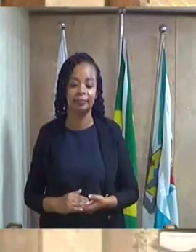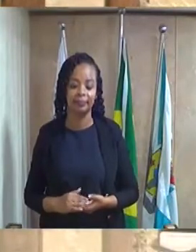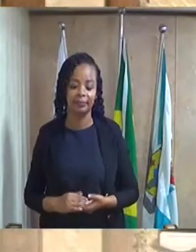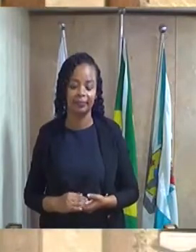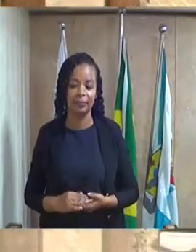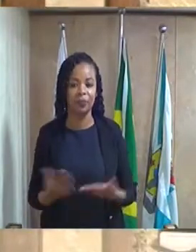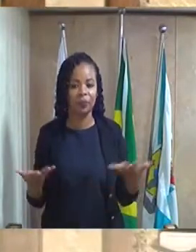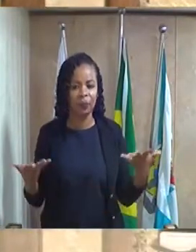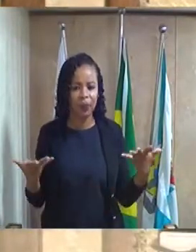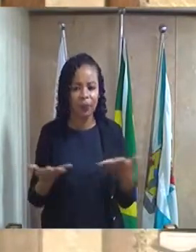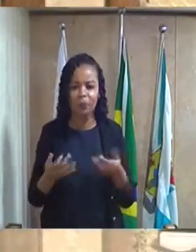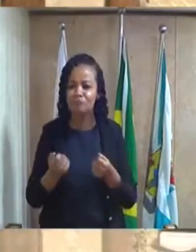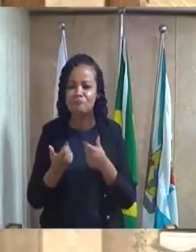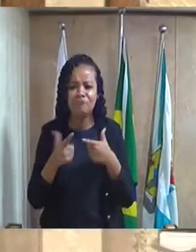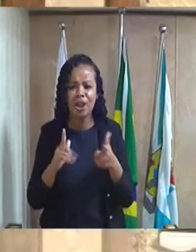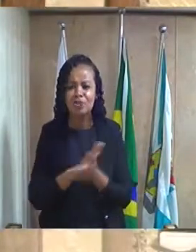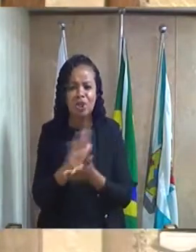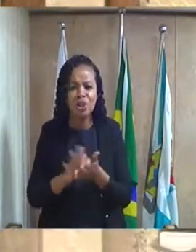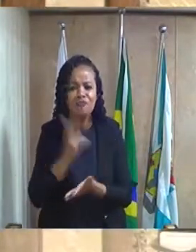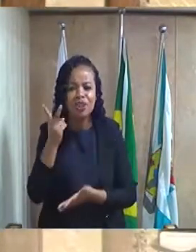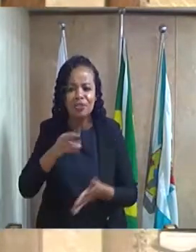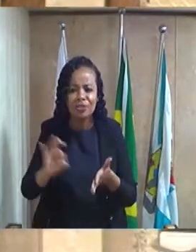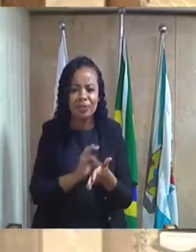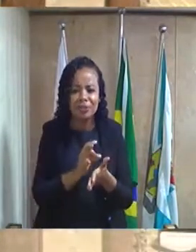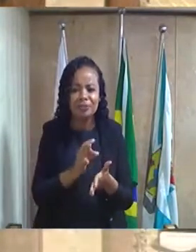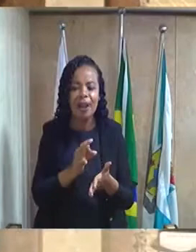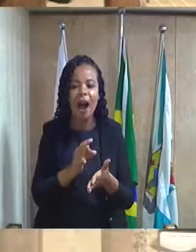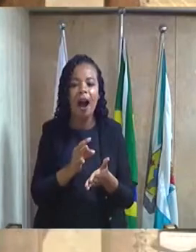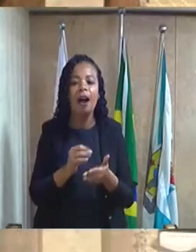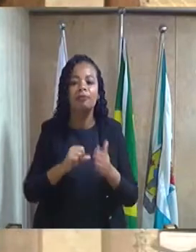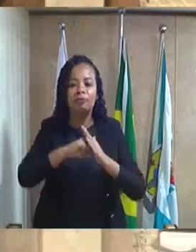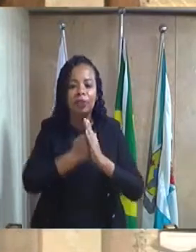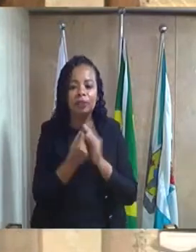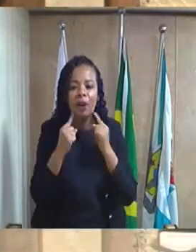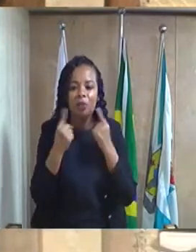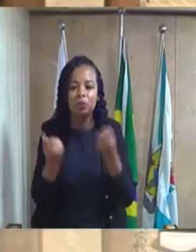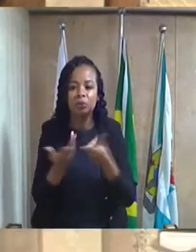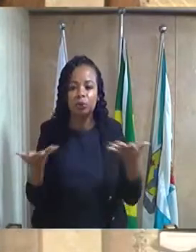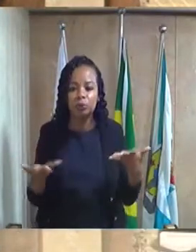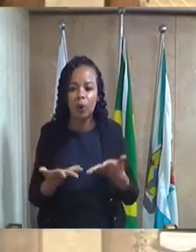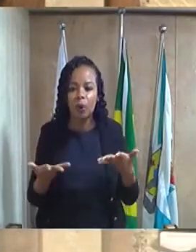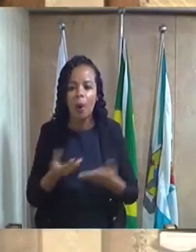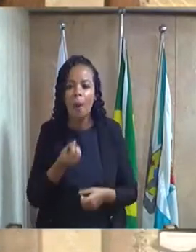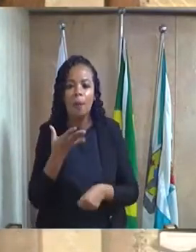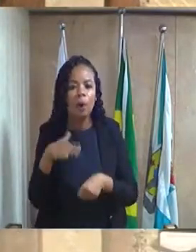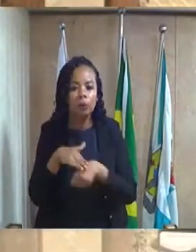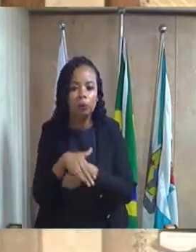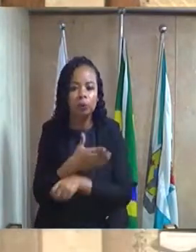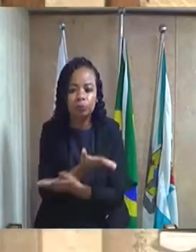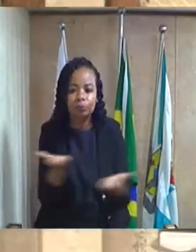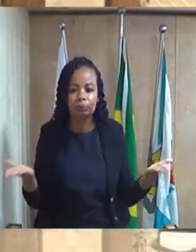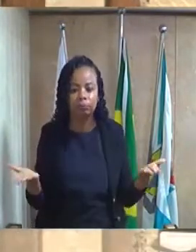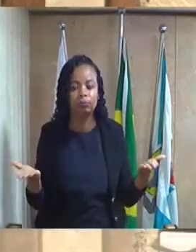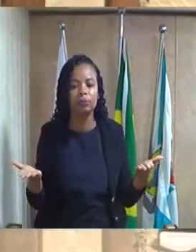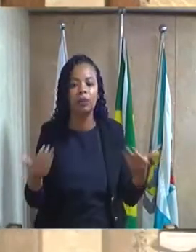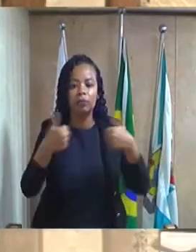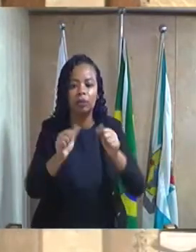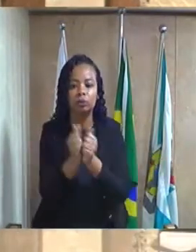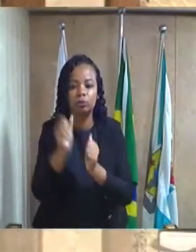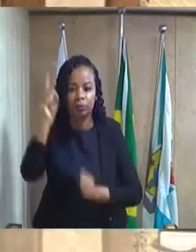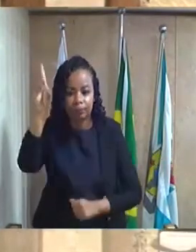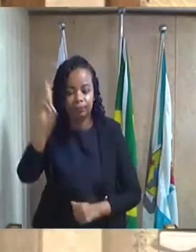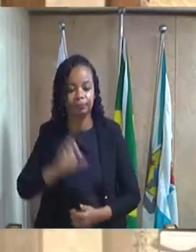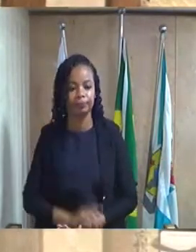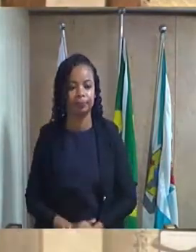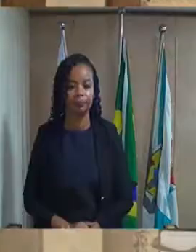Nesse momento, não havendo nenhum vereador inscrito, dou por encerrada a sessão. Uma boa noite a todos e fique com Deus. 12